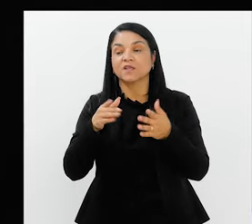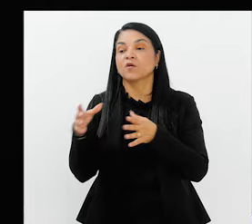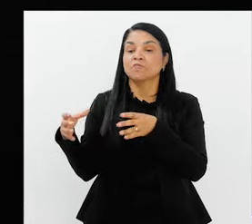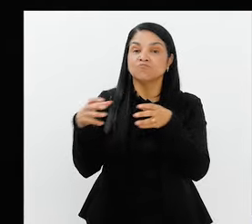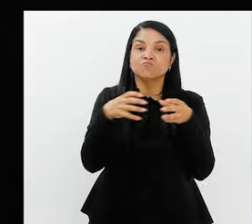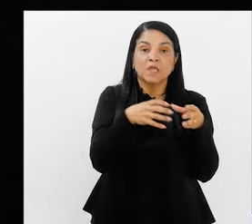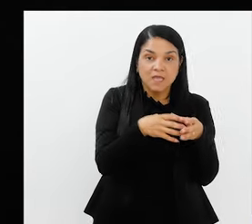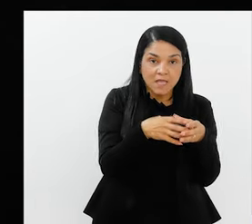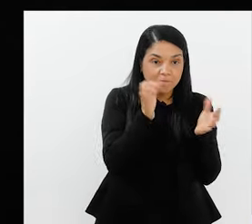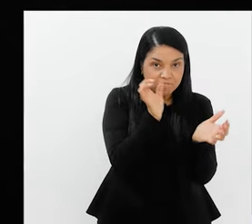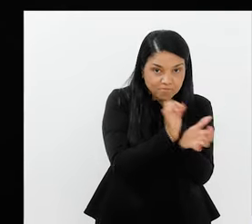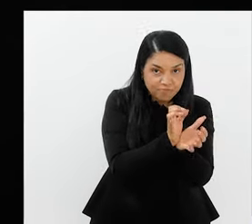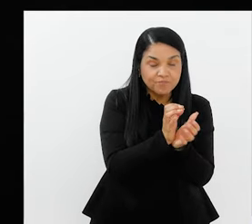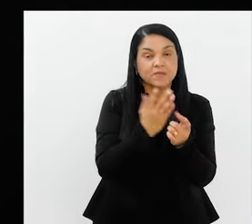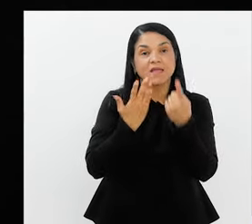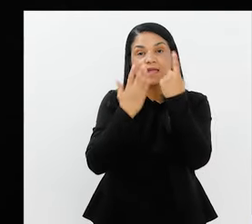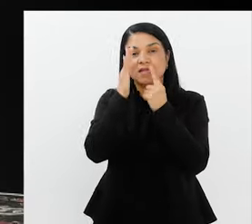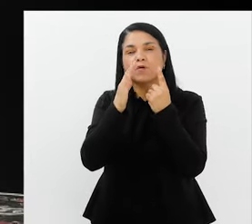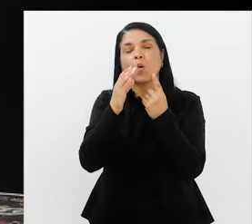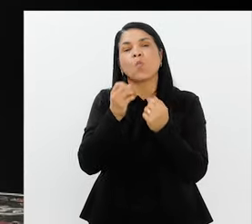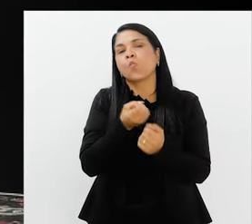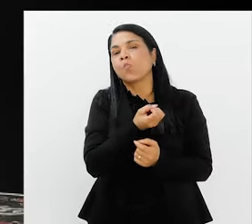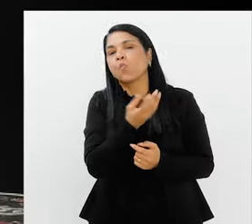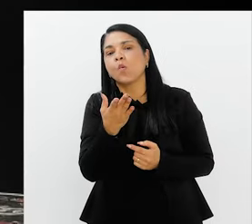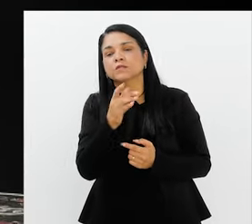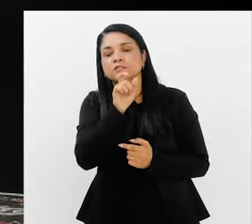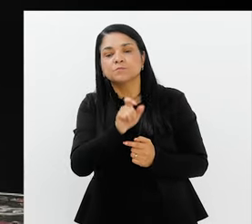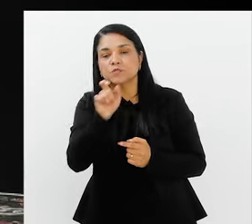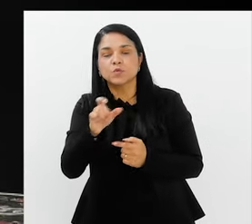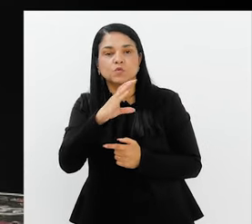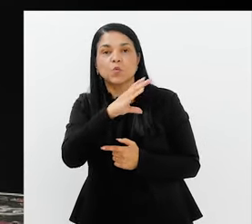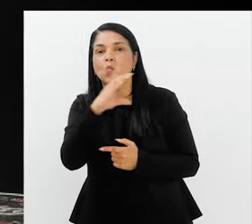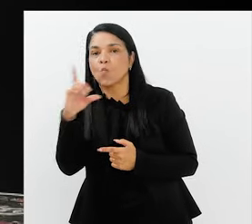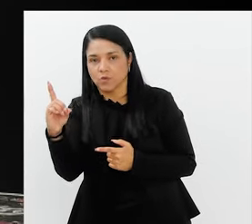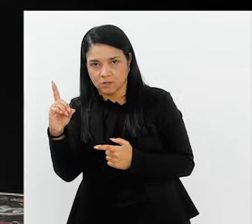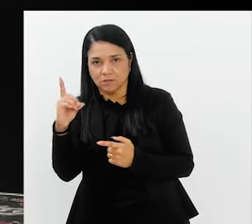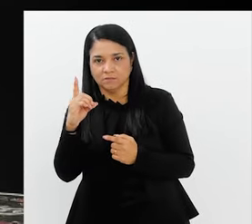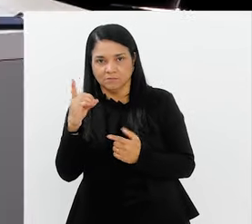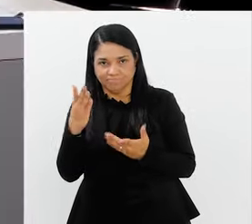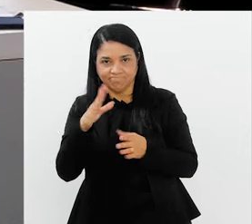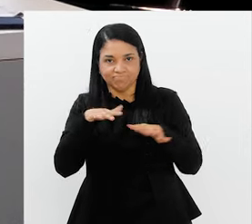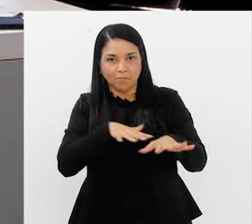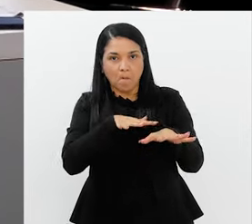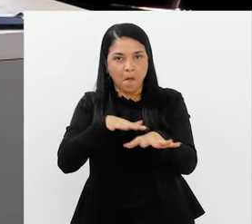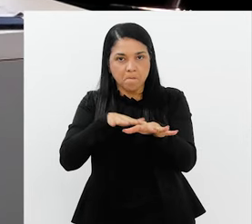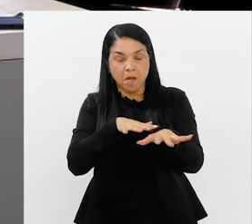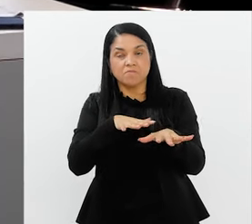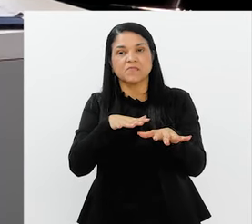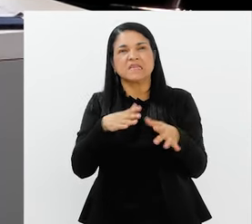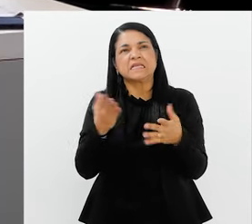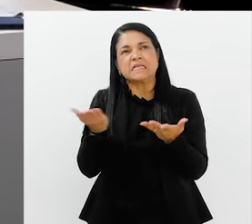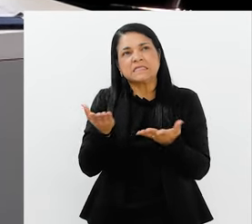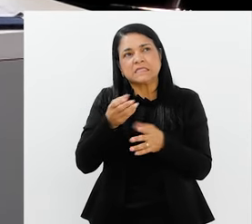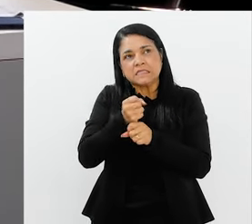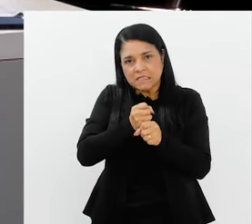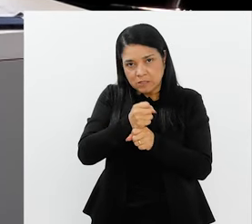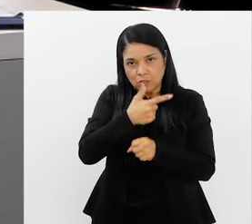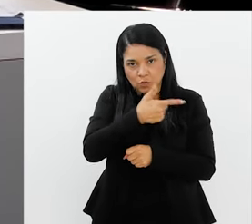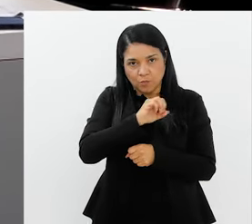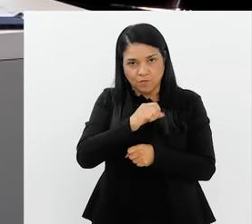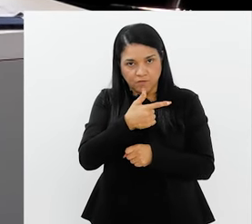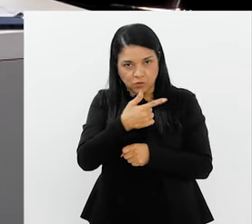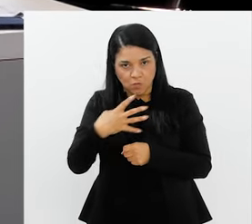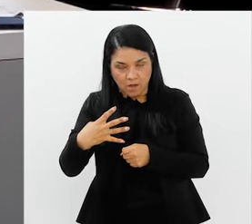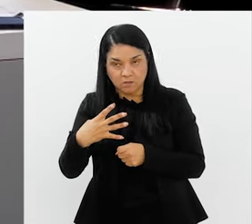equipe de carnaval, voltando para carnaval, quantas pessoas você usa ali, mais ou menos, na Avenida, de coordenação? Esse ano, para que todo